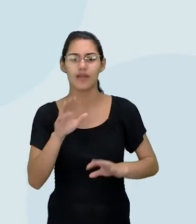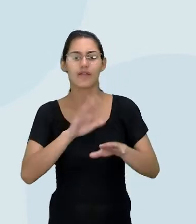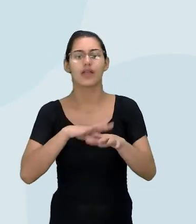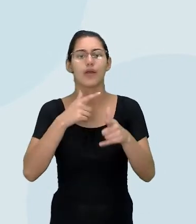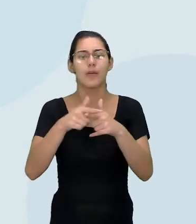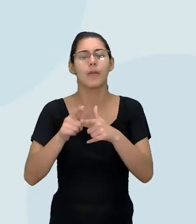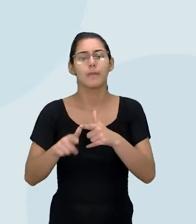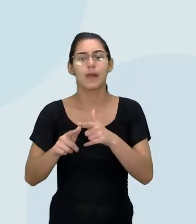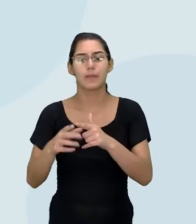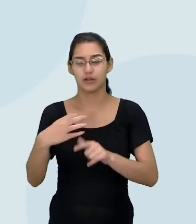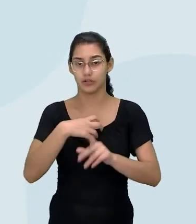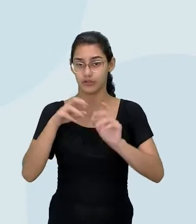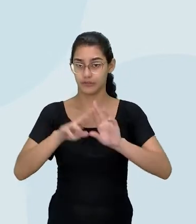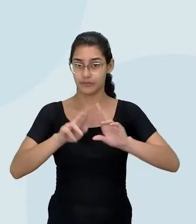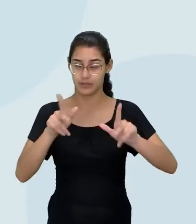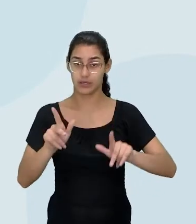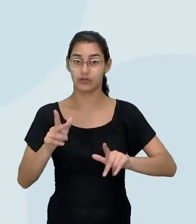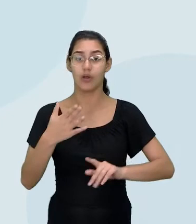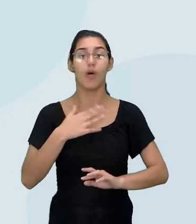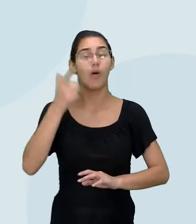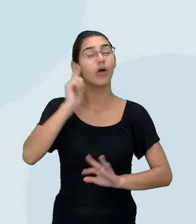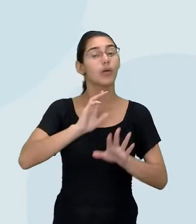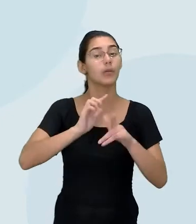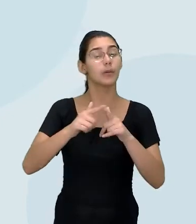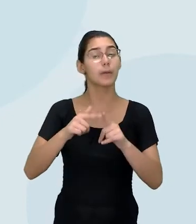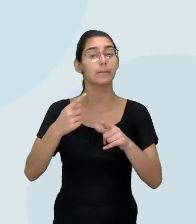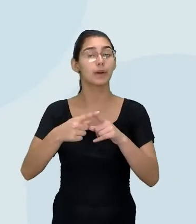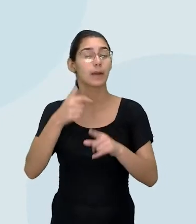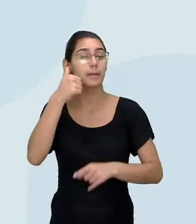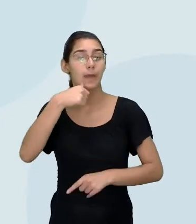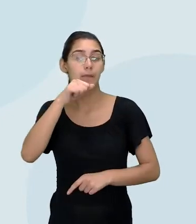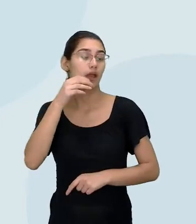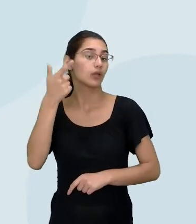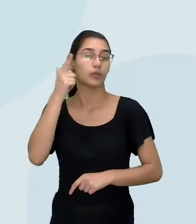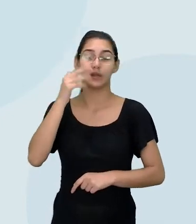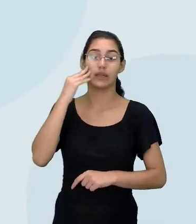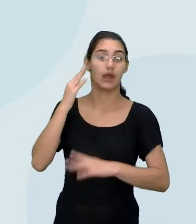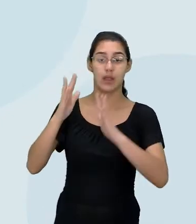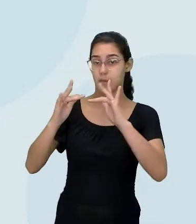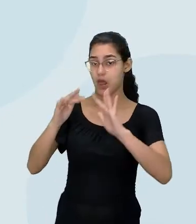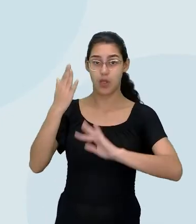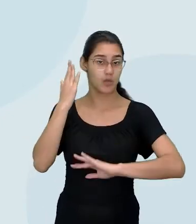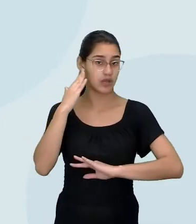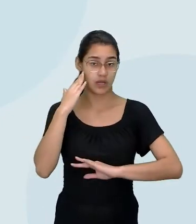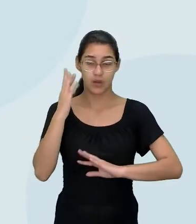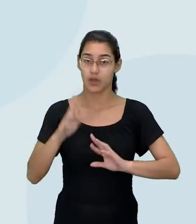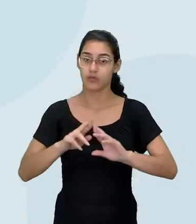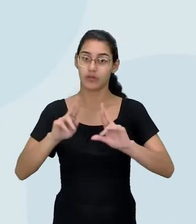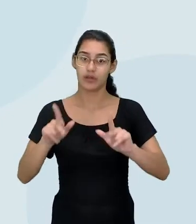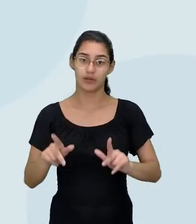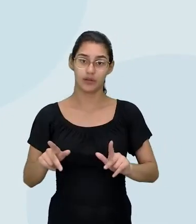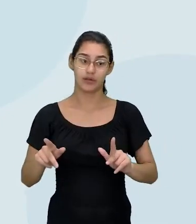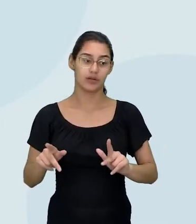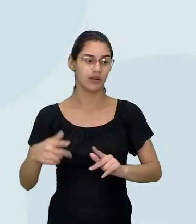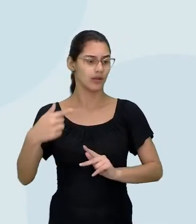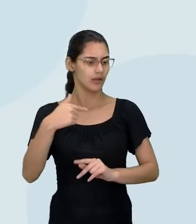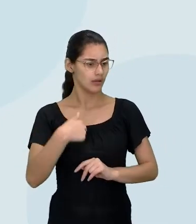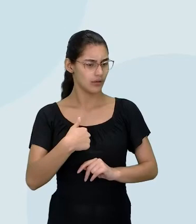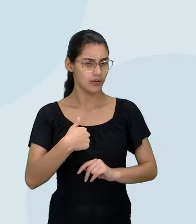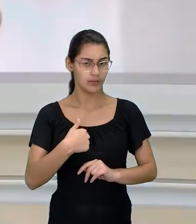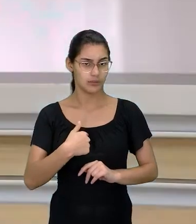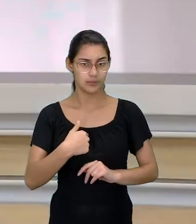um problema em pequena escala, tipo, eu resolver um problema porque minha mãe não me entendeu, porque meu namorado não me entendeu, é uma coisa. Eu